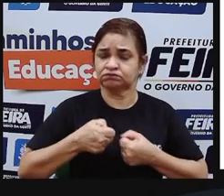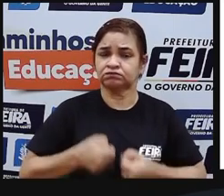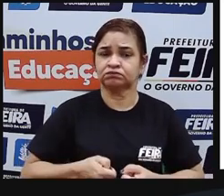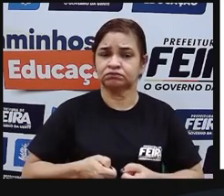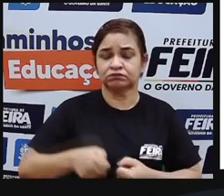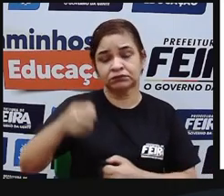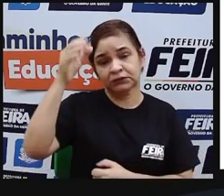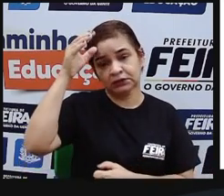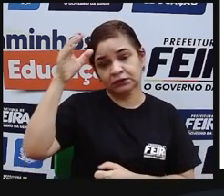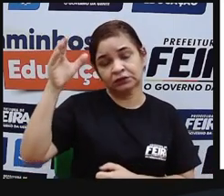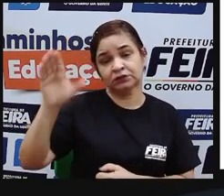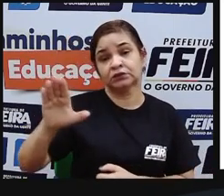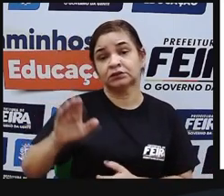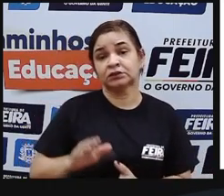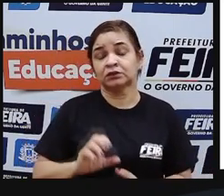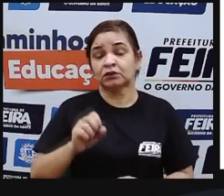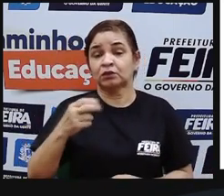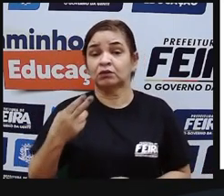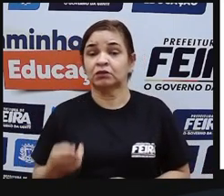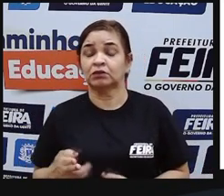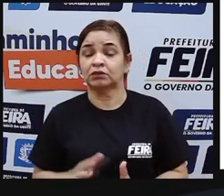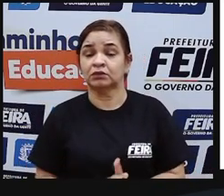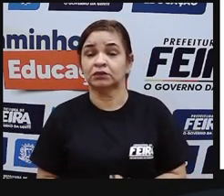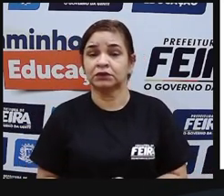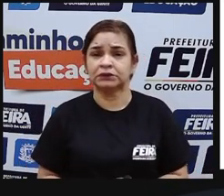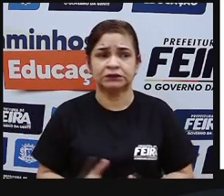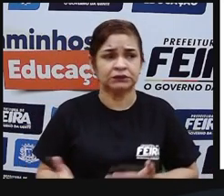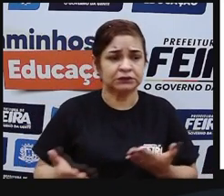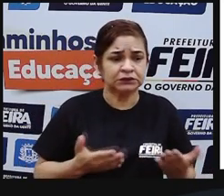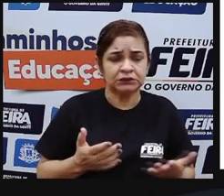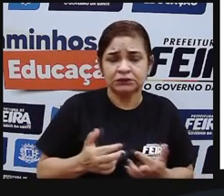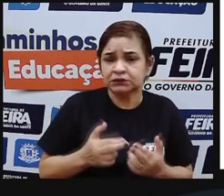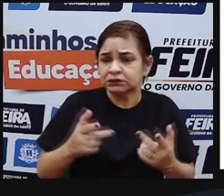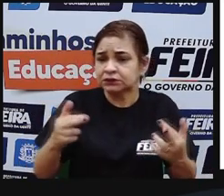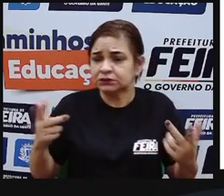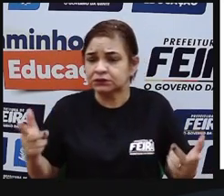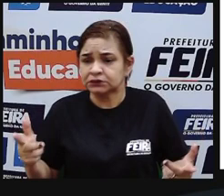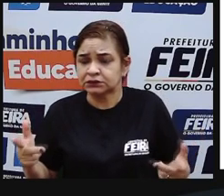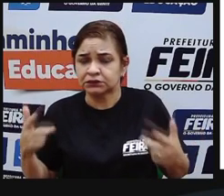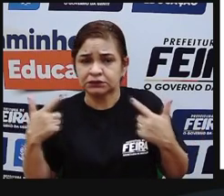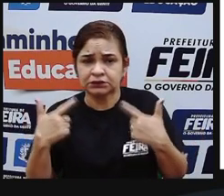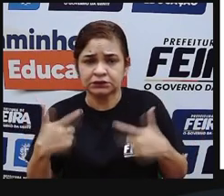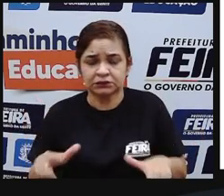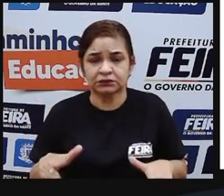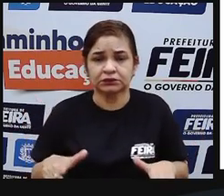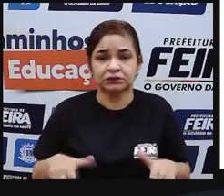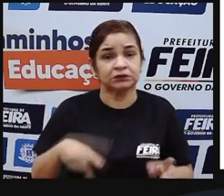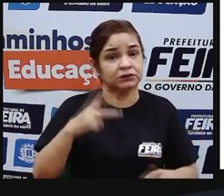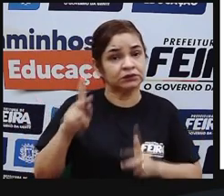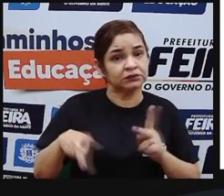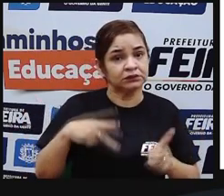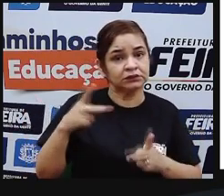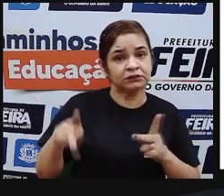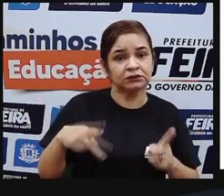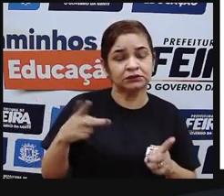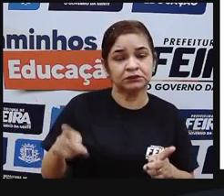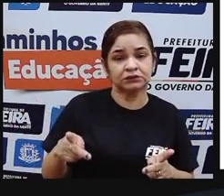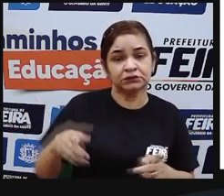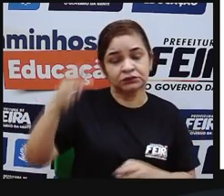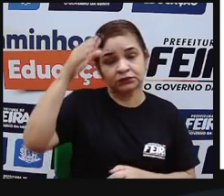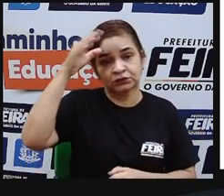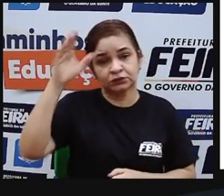cultural. Ou seja, reconhecer essa diversidade de idiomas, de povos, de aspectos